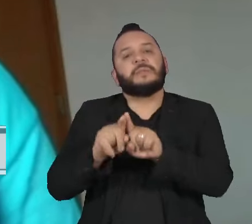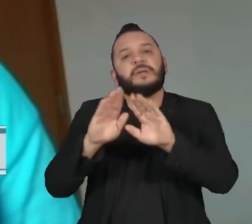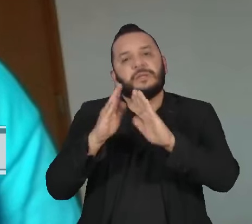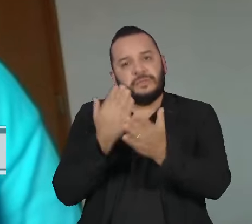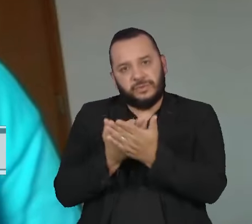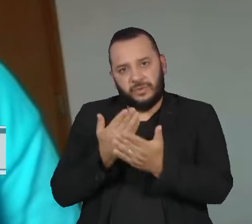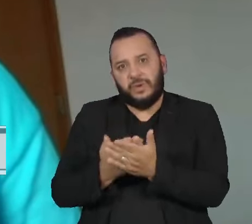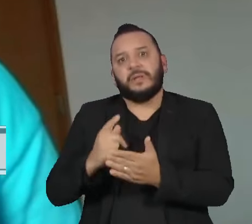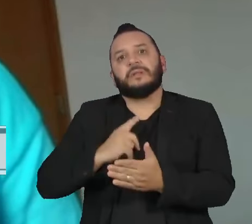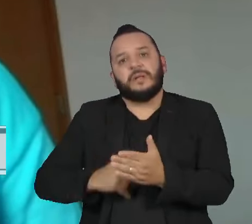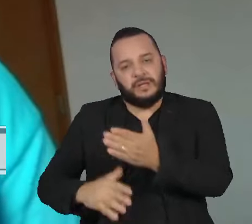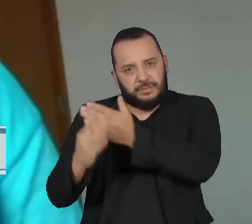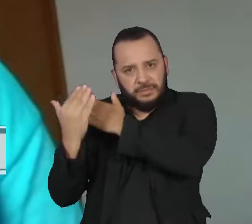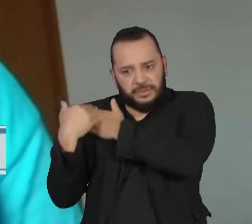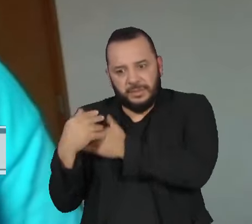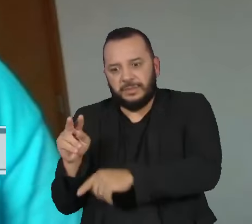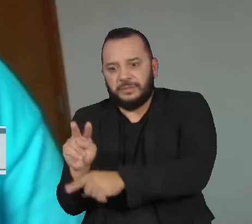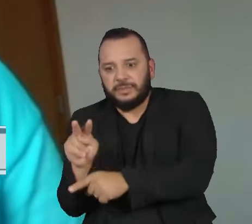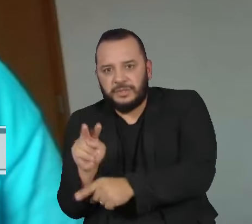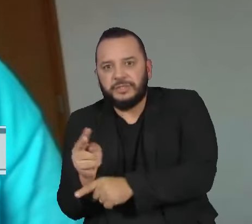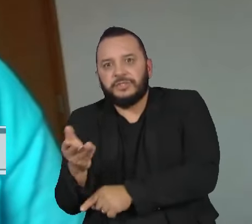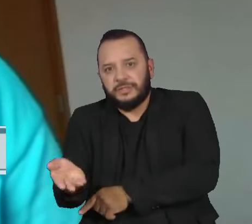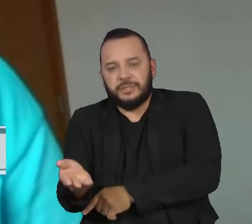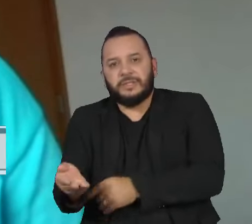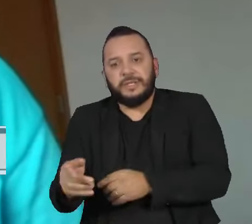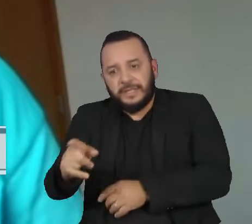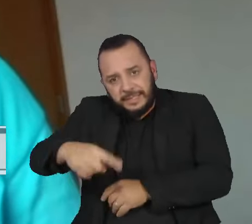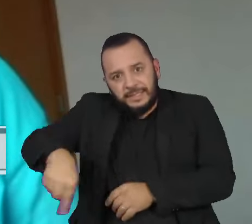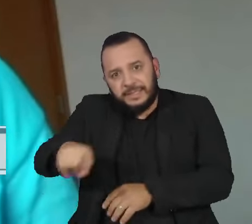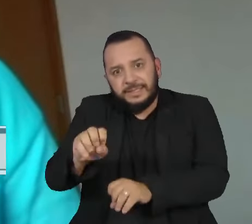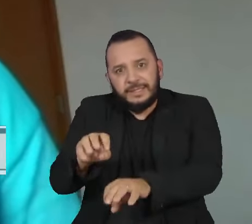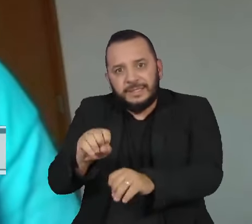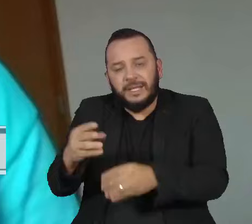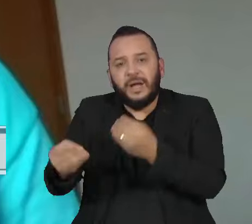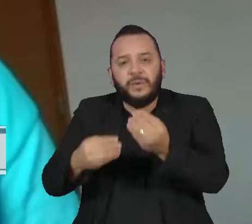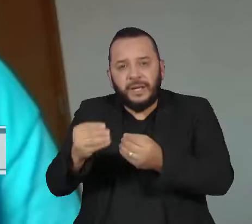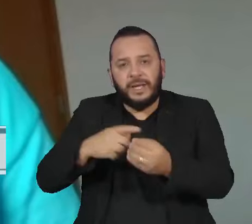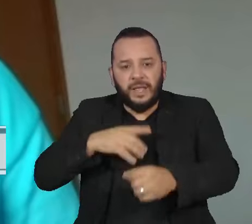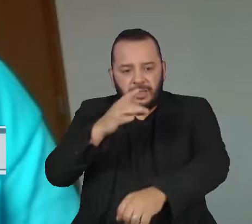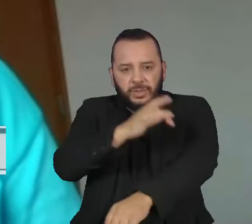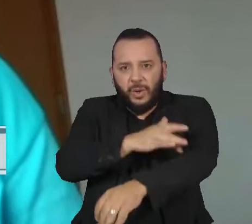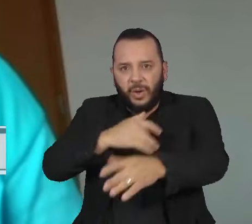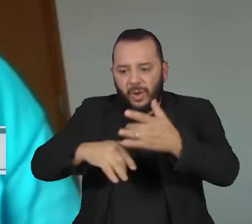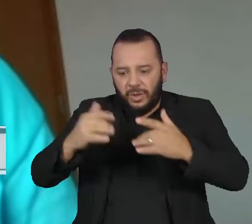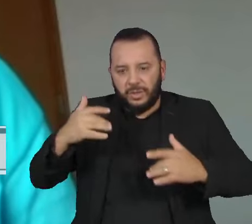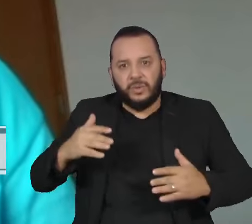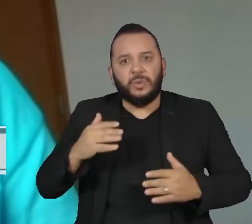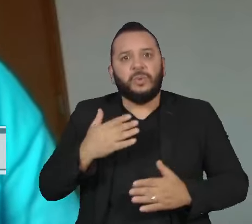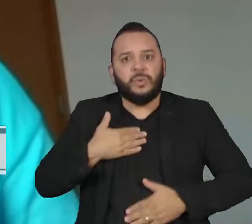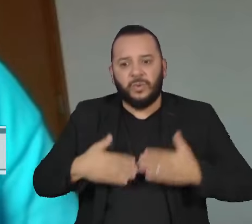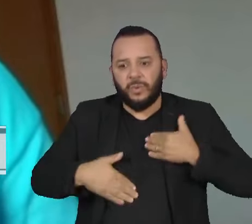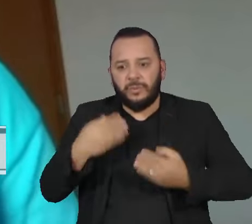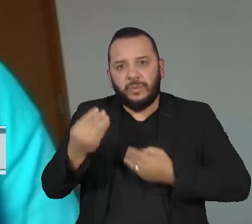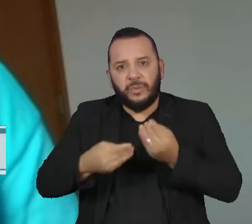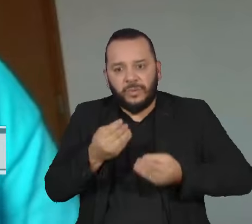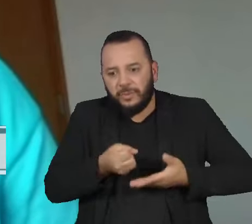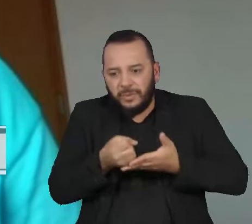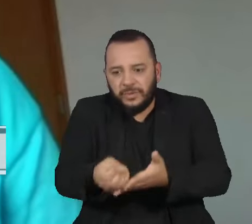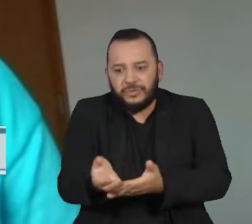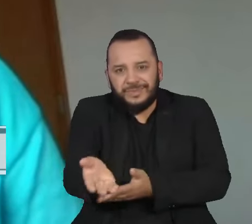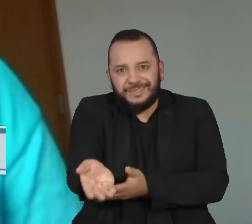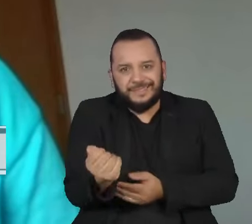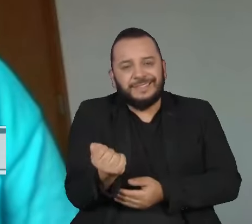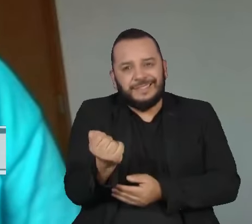muito protagonista nisso, que as crianças entendam o que é um toque correto, o que não é, onde ela pode buscar ajuda. Isso é fundamental.